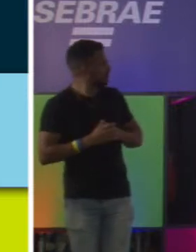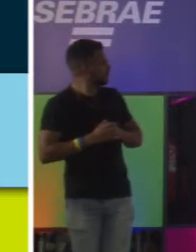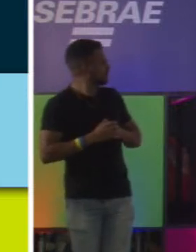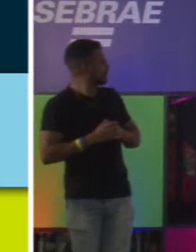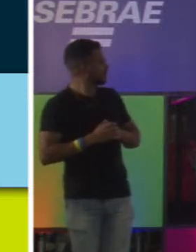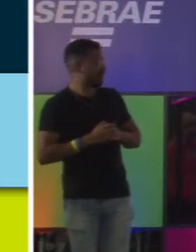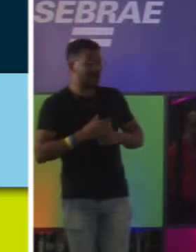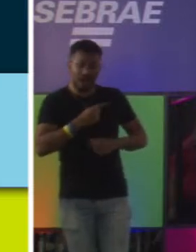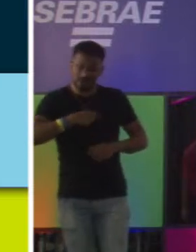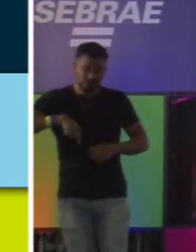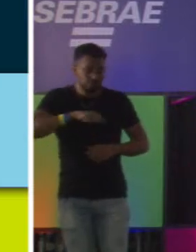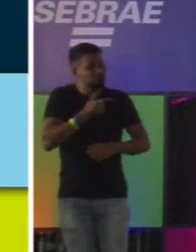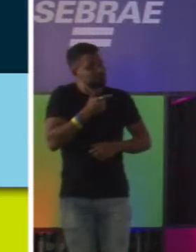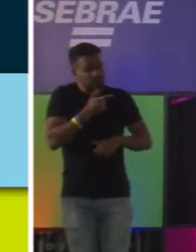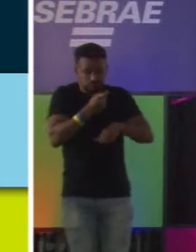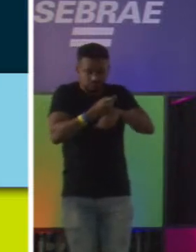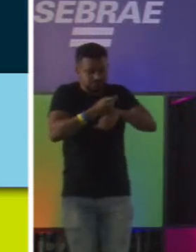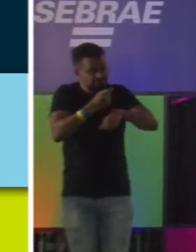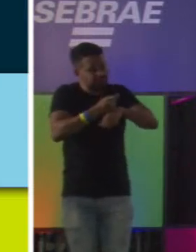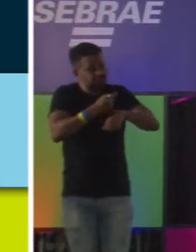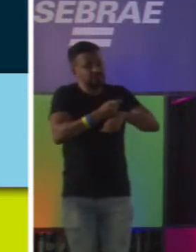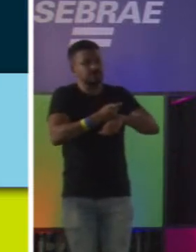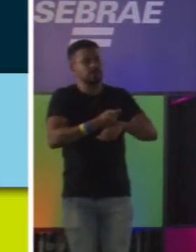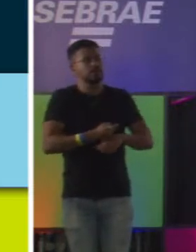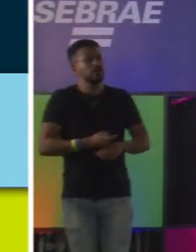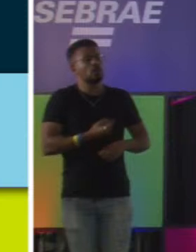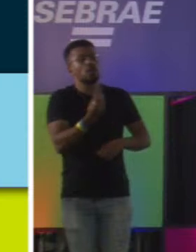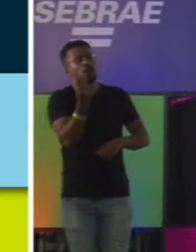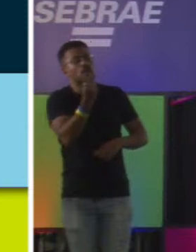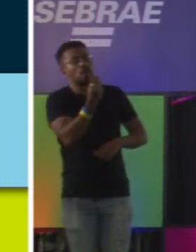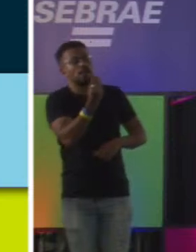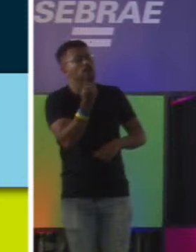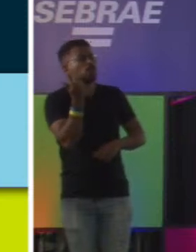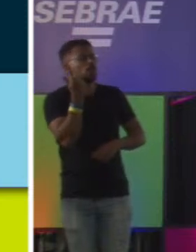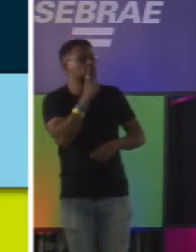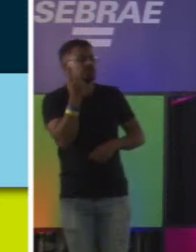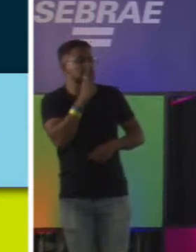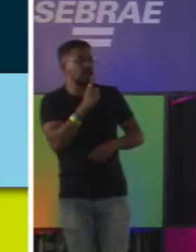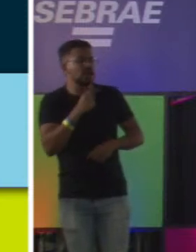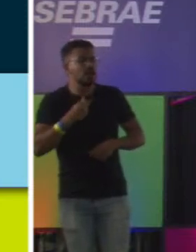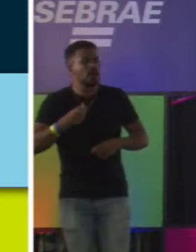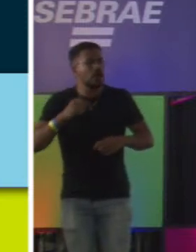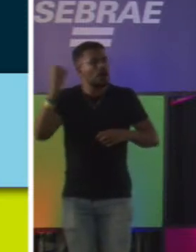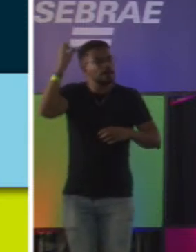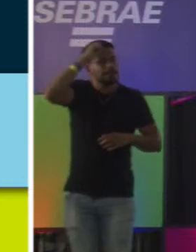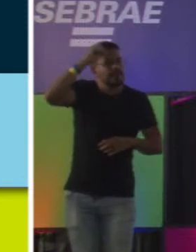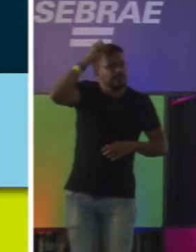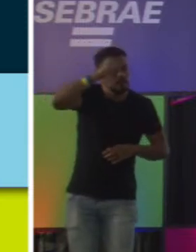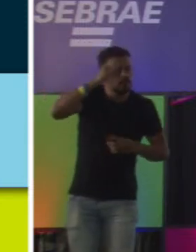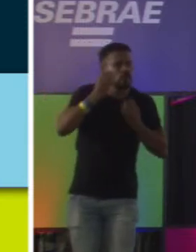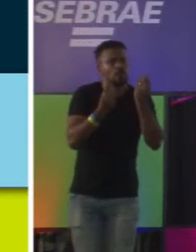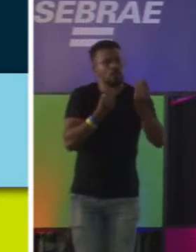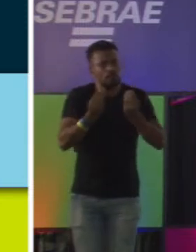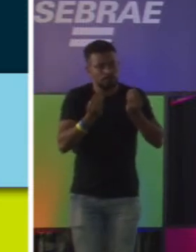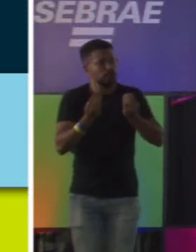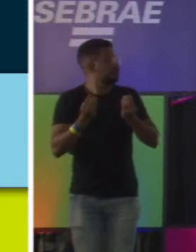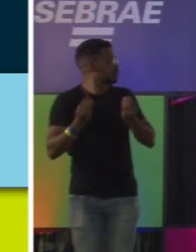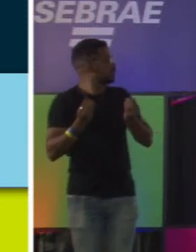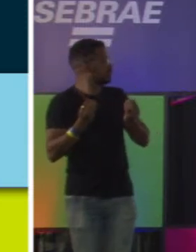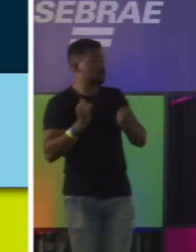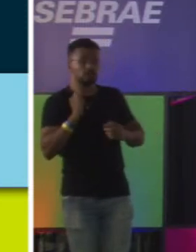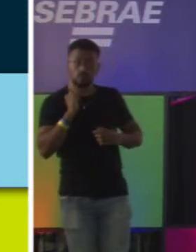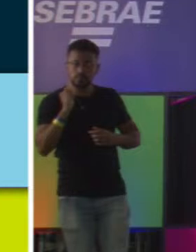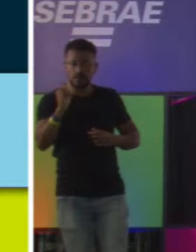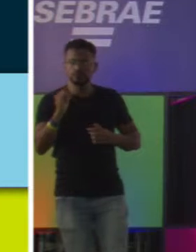não tem. Sabe um caminho para seguir, para eu entender o que eu vou fazer da minha vida? Pois é, deixa eu te contar um negócio,